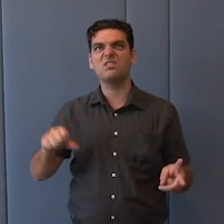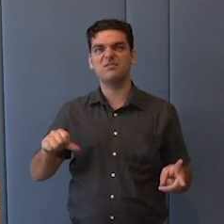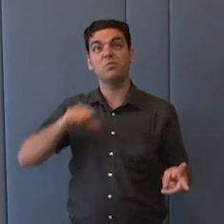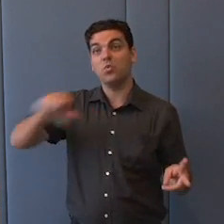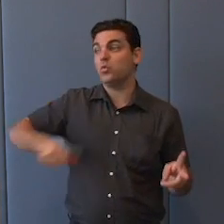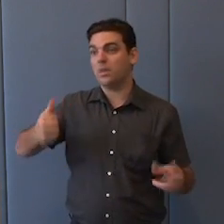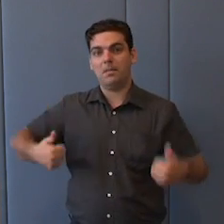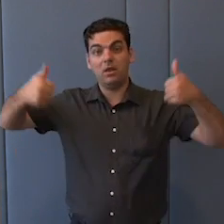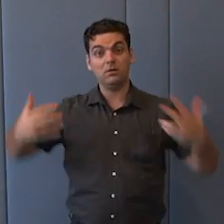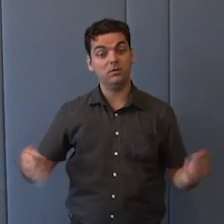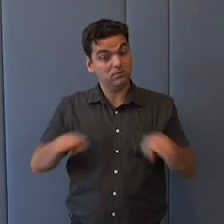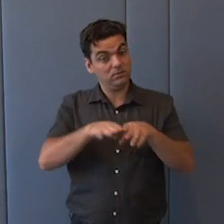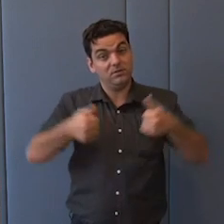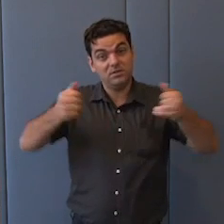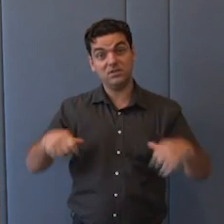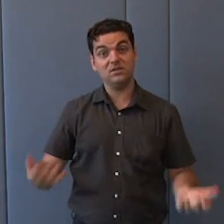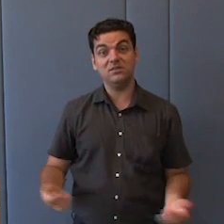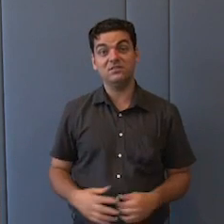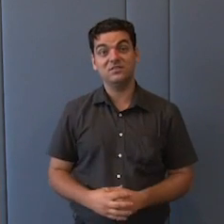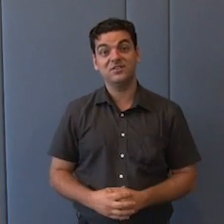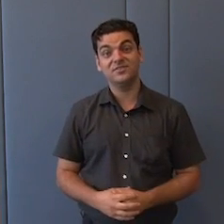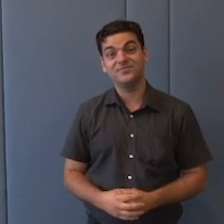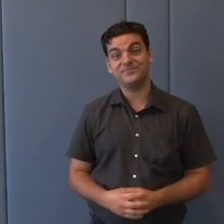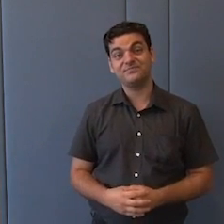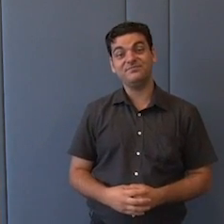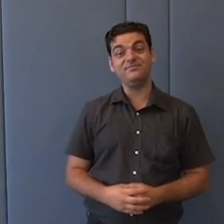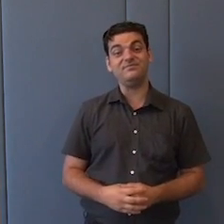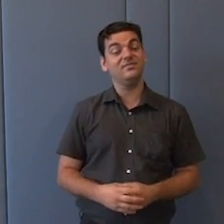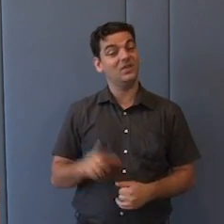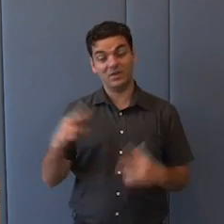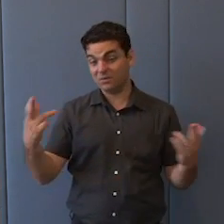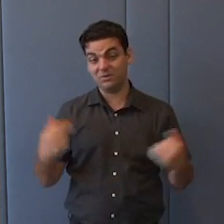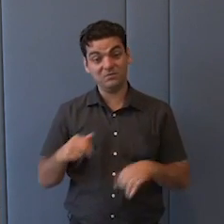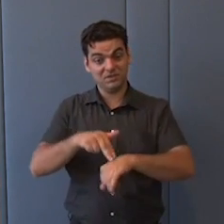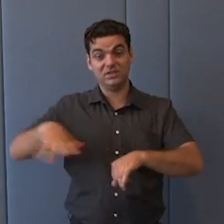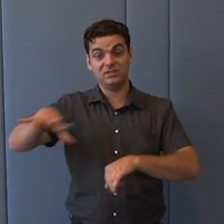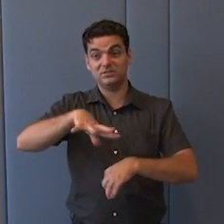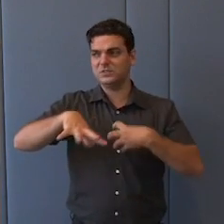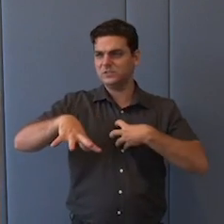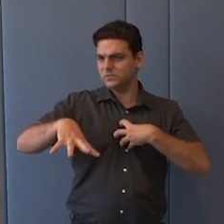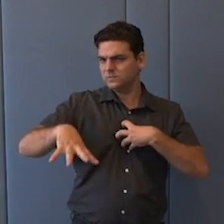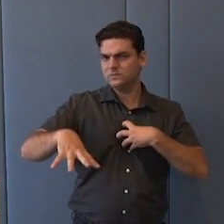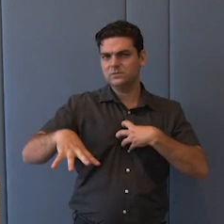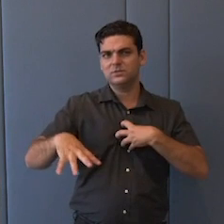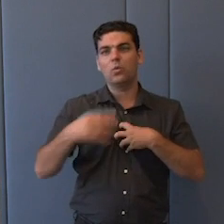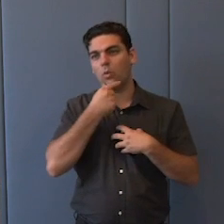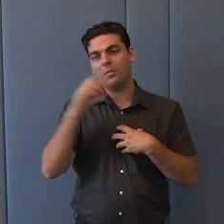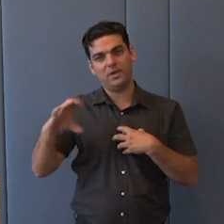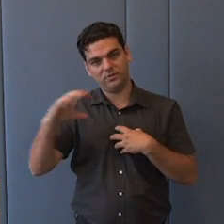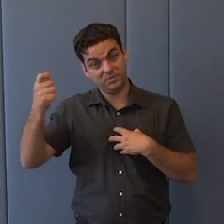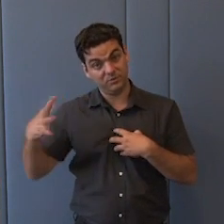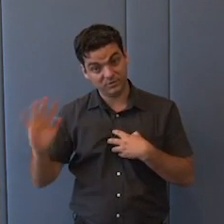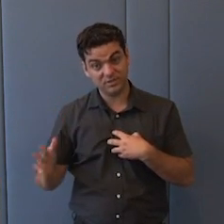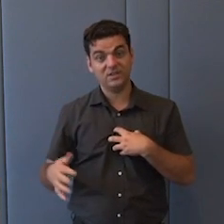Mas, e tem a ver, portanto, com essa esfera da nacionalidade, sentimento do que o cardinal Roberto Sarrar fala,